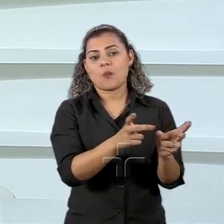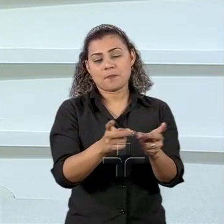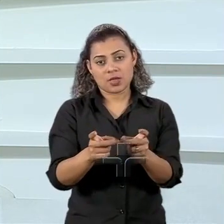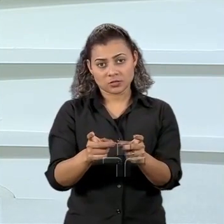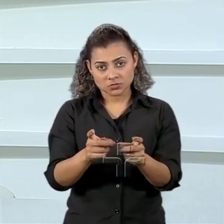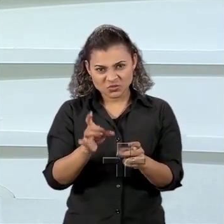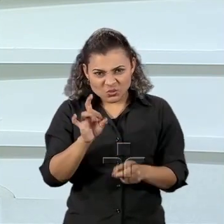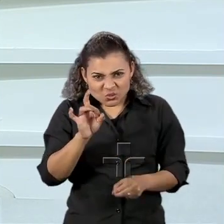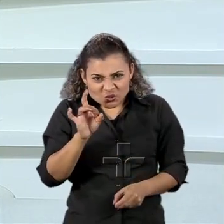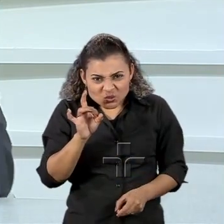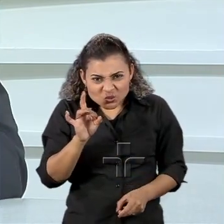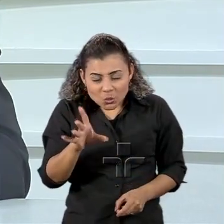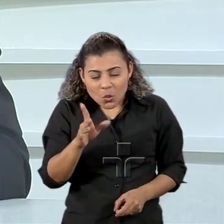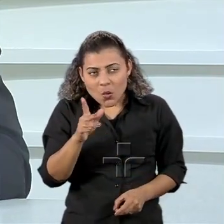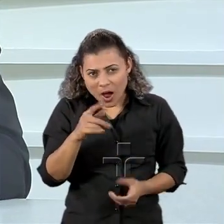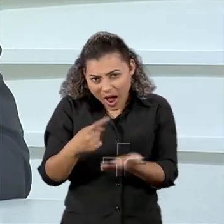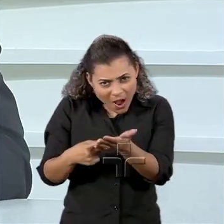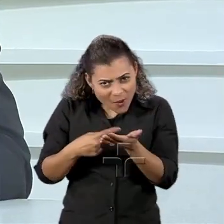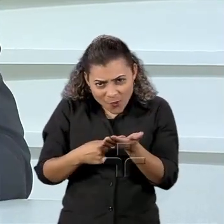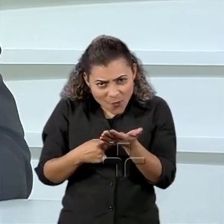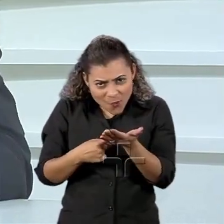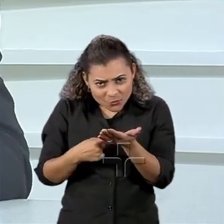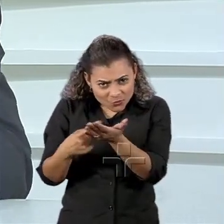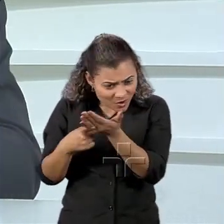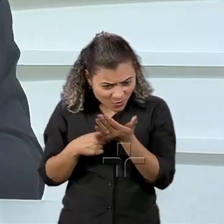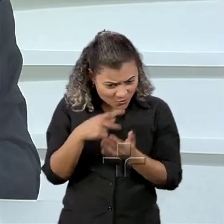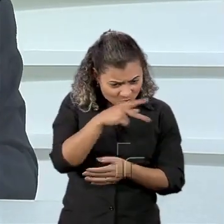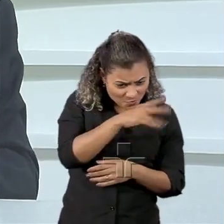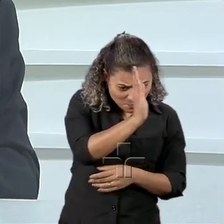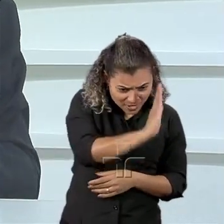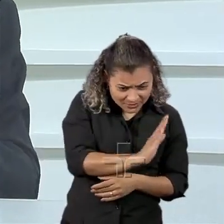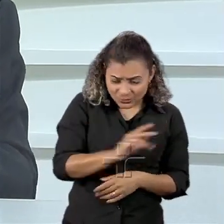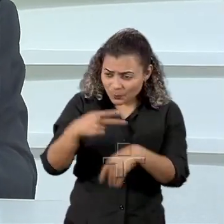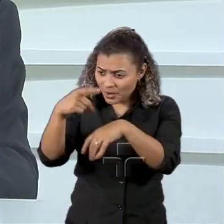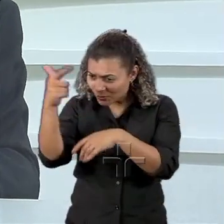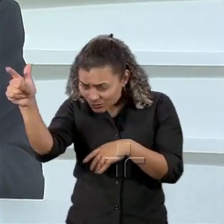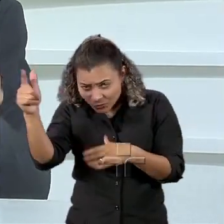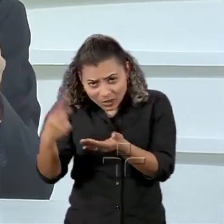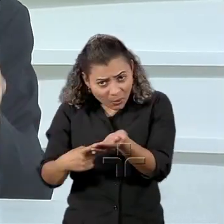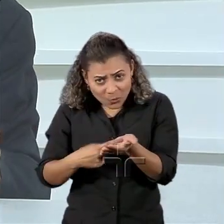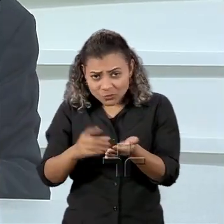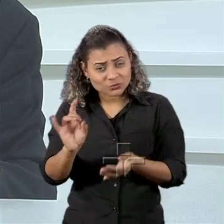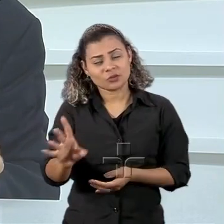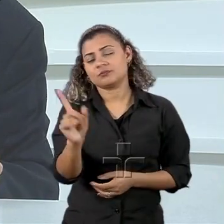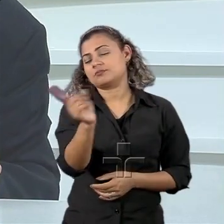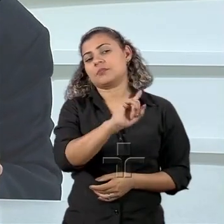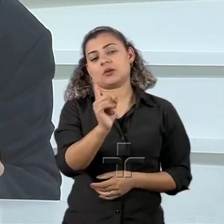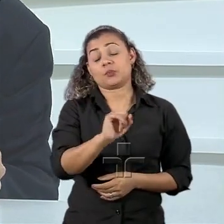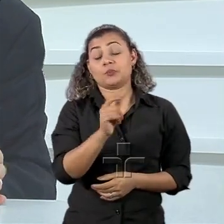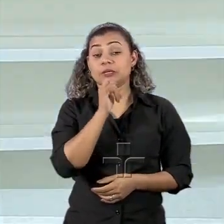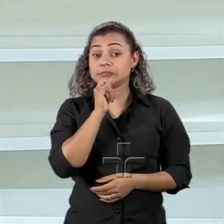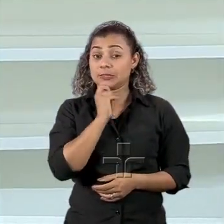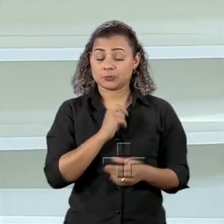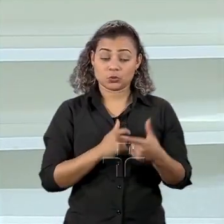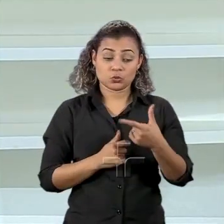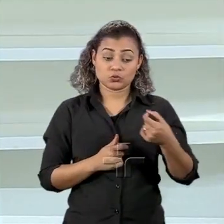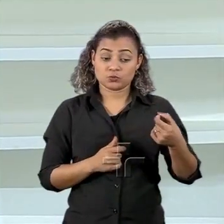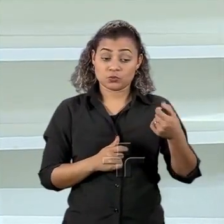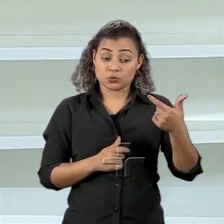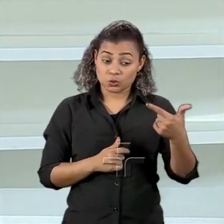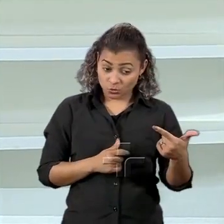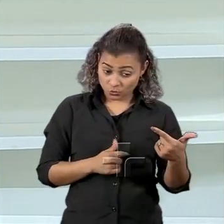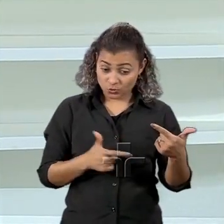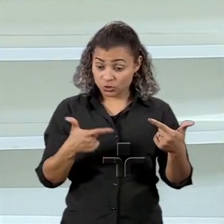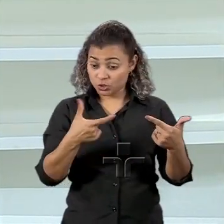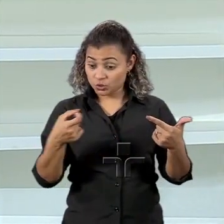só acordos bilaterais. Inclusive, você sabe muito bem, entre 2002 e 2012,